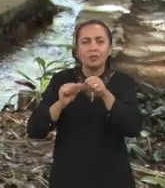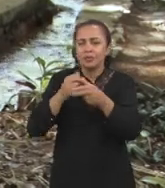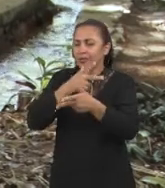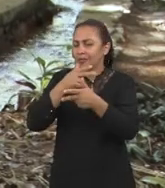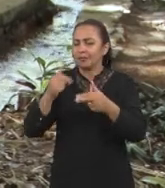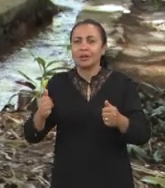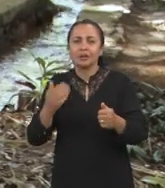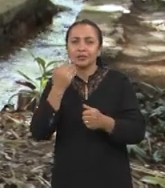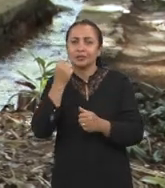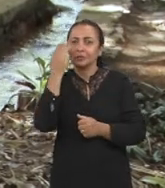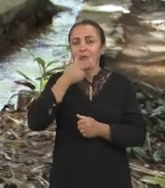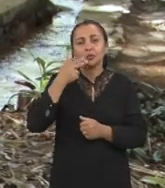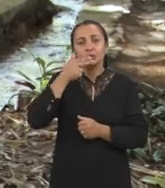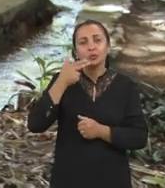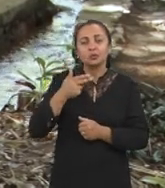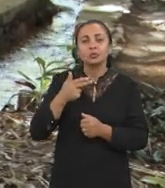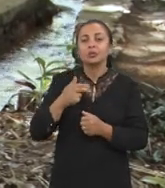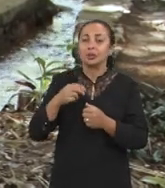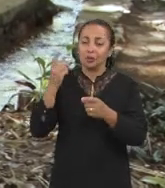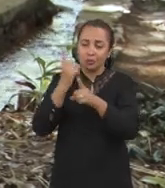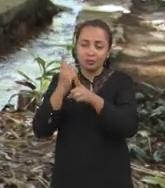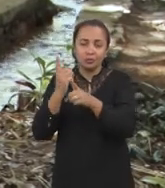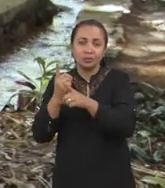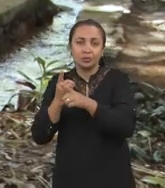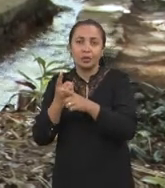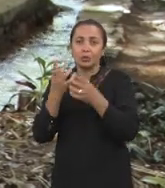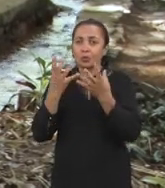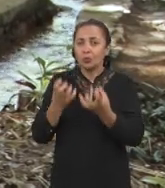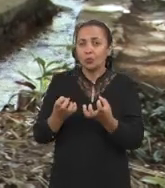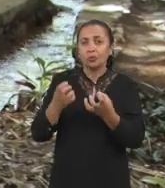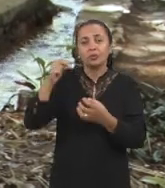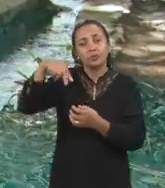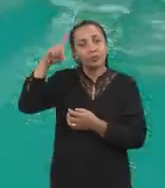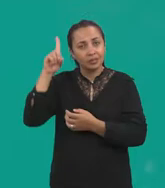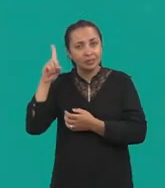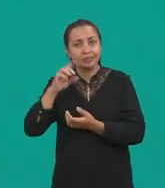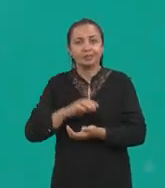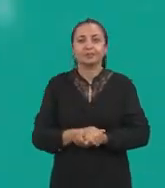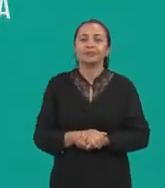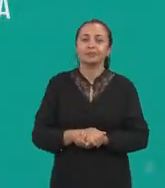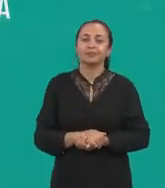funcionais a partir de ingredientes encontrados no semiárido nordestino.